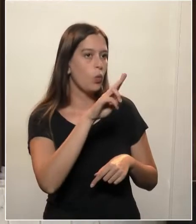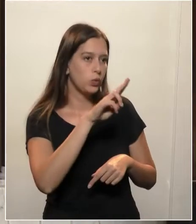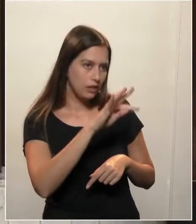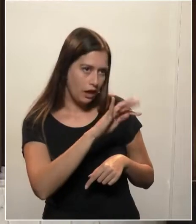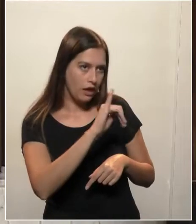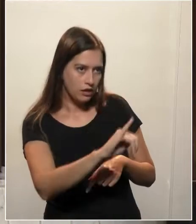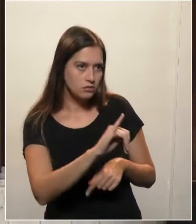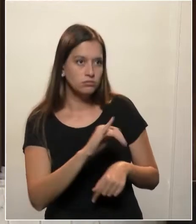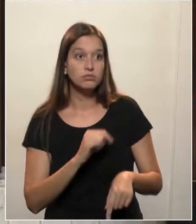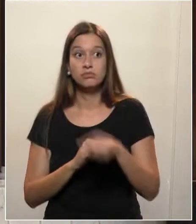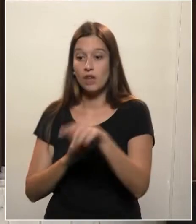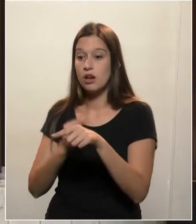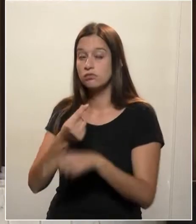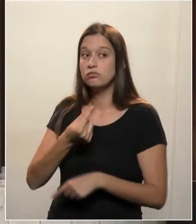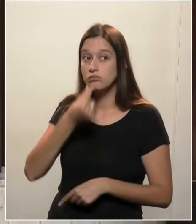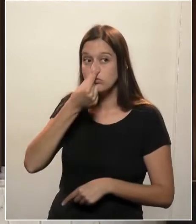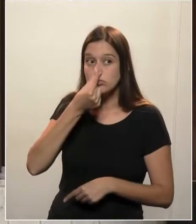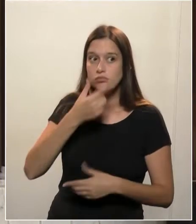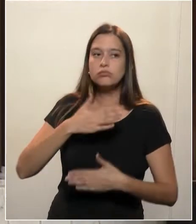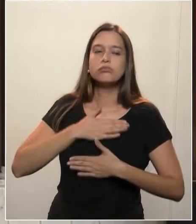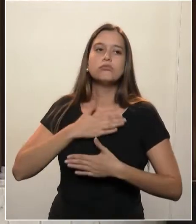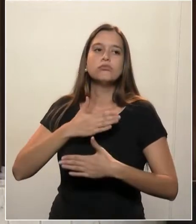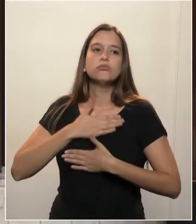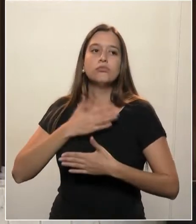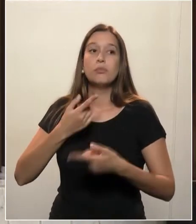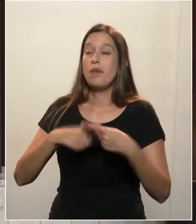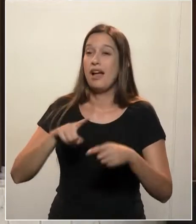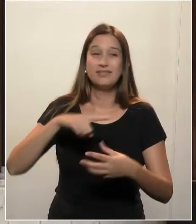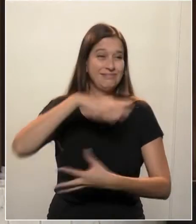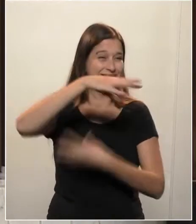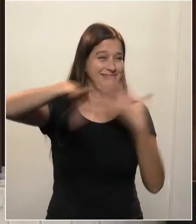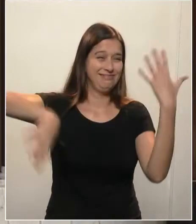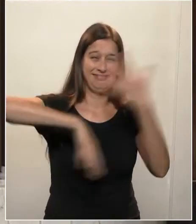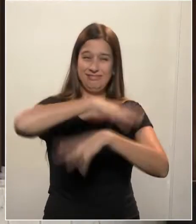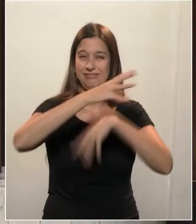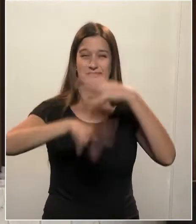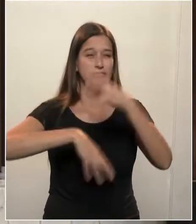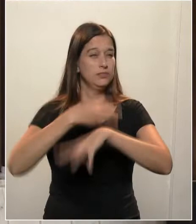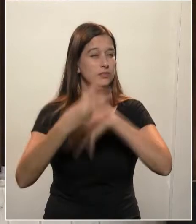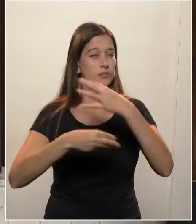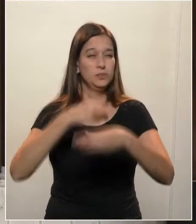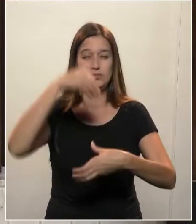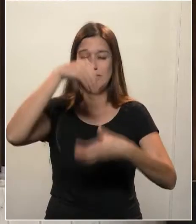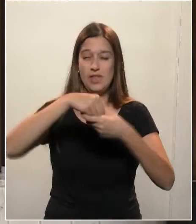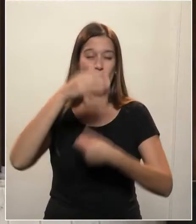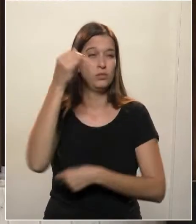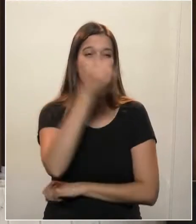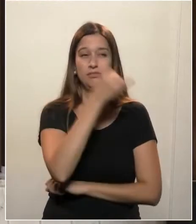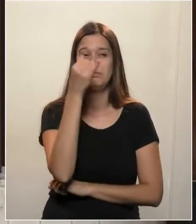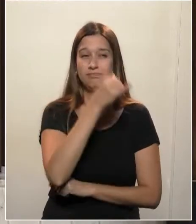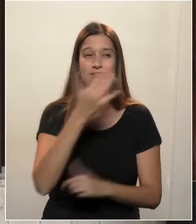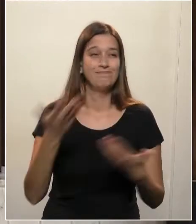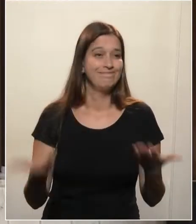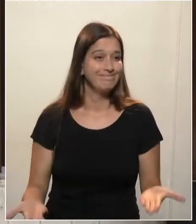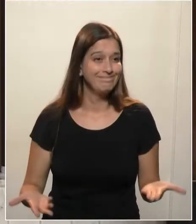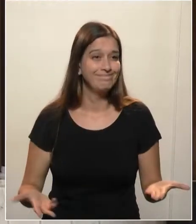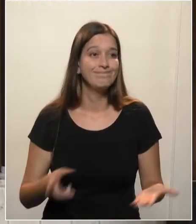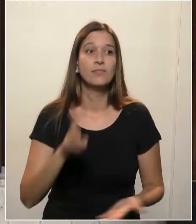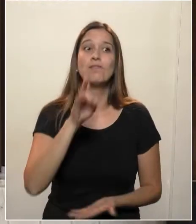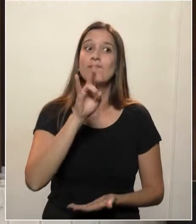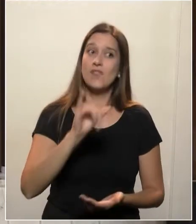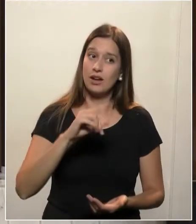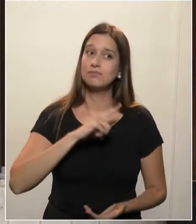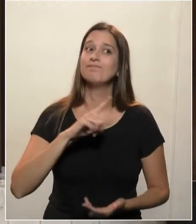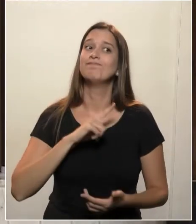colapso e vai entrar novamente outros países se tomarem